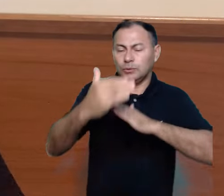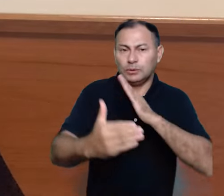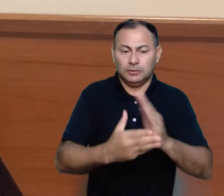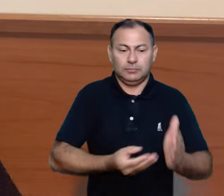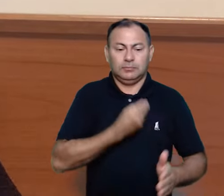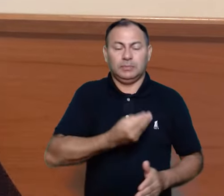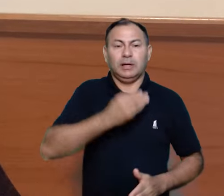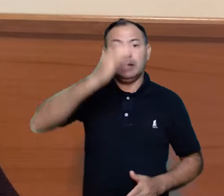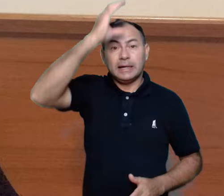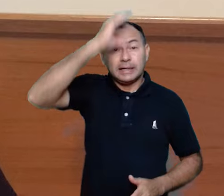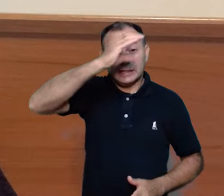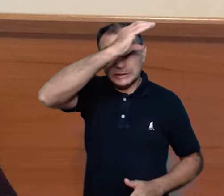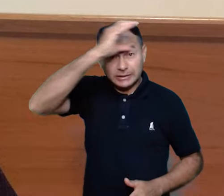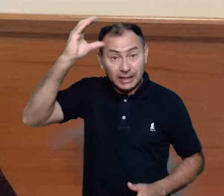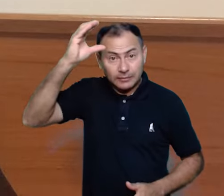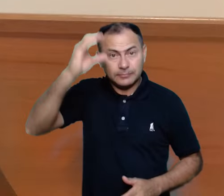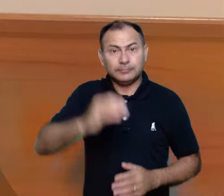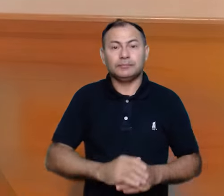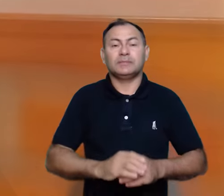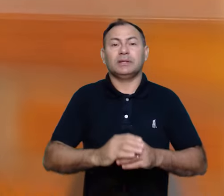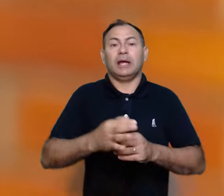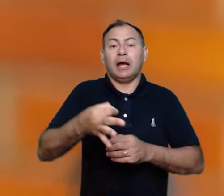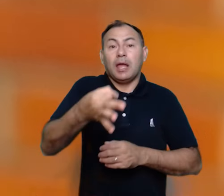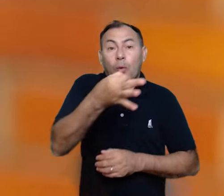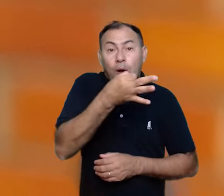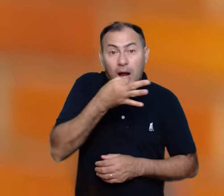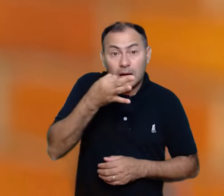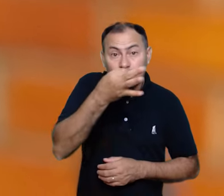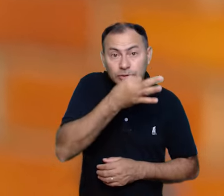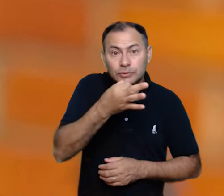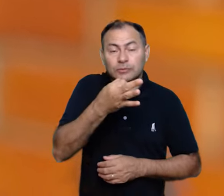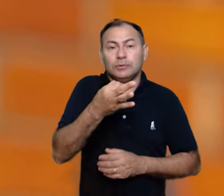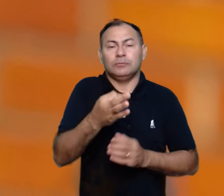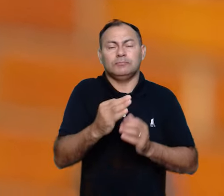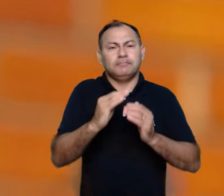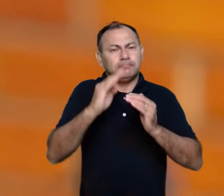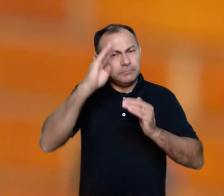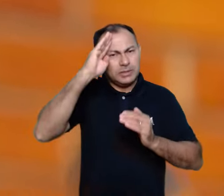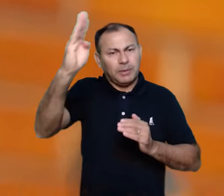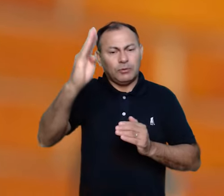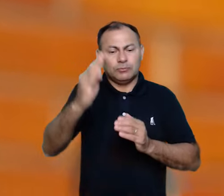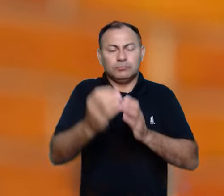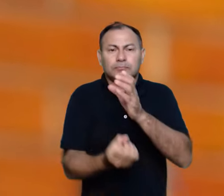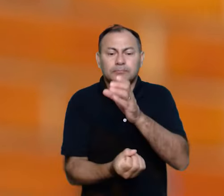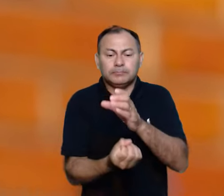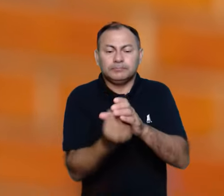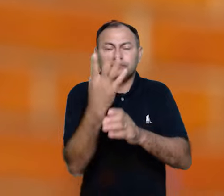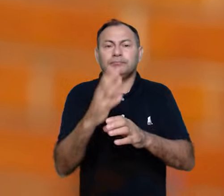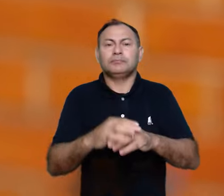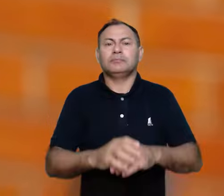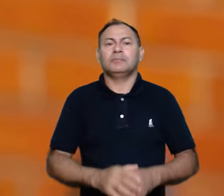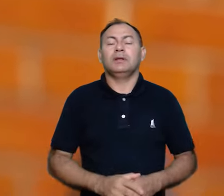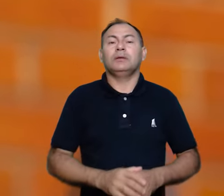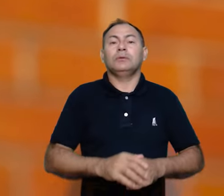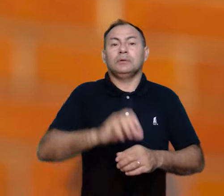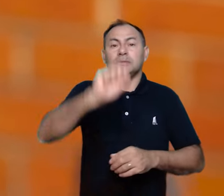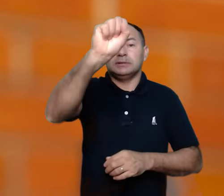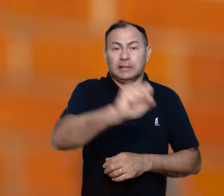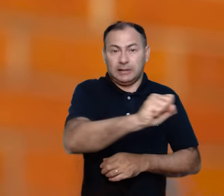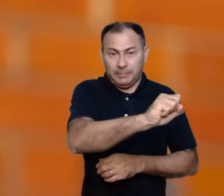toda a vida cristã é a Eucaristia, cume e fonte, através dos